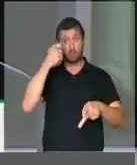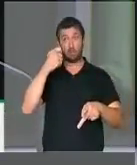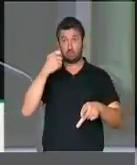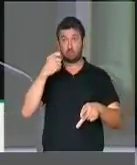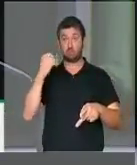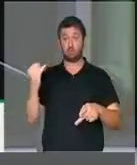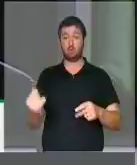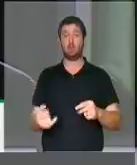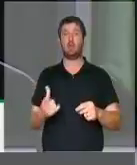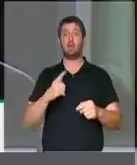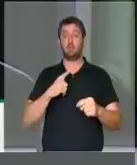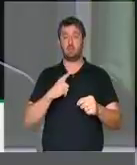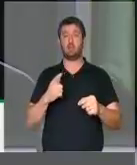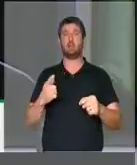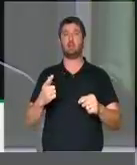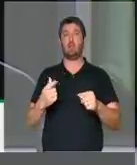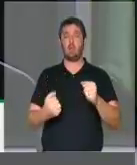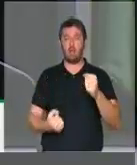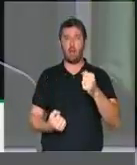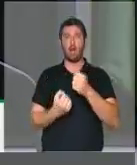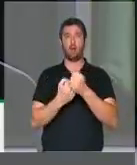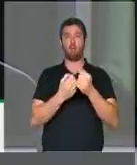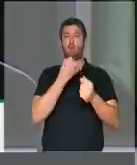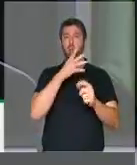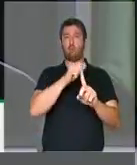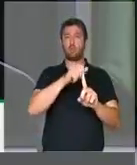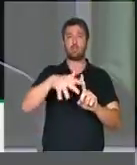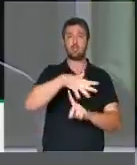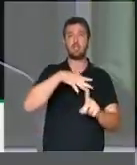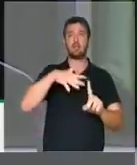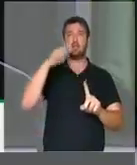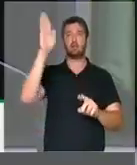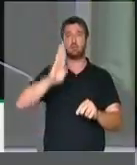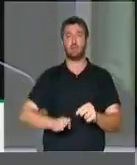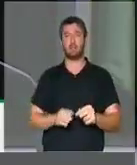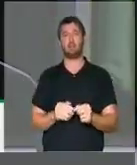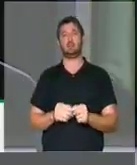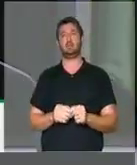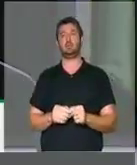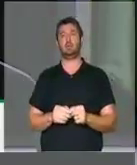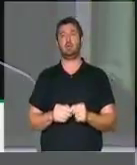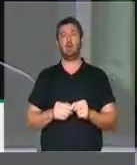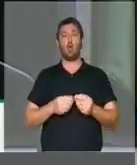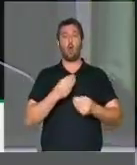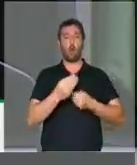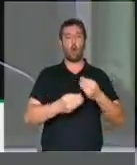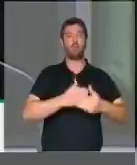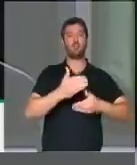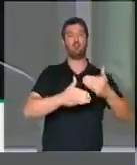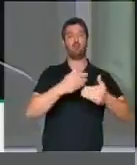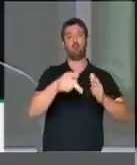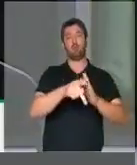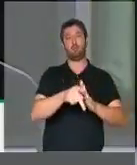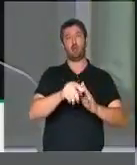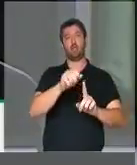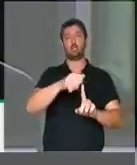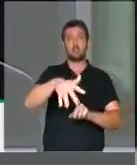importante contribuição à sociedade brasileira, à formação social brasileira,